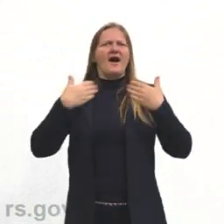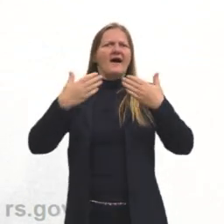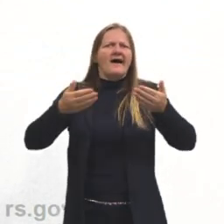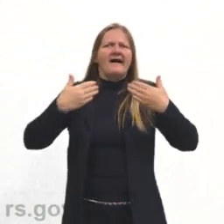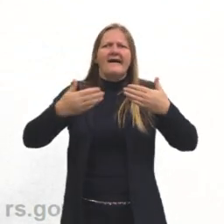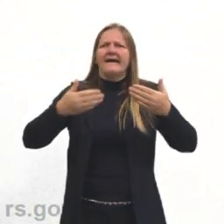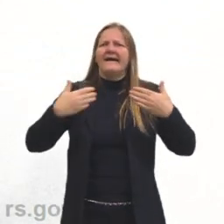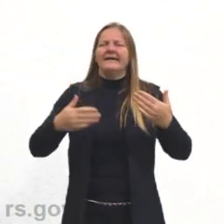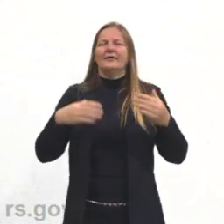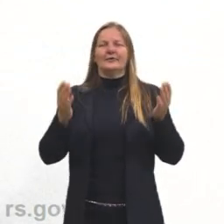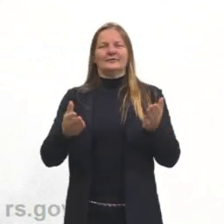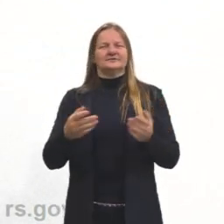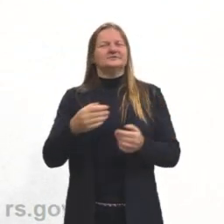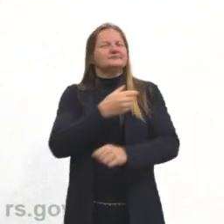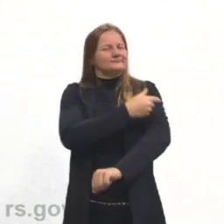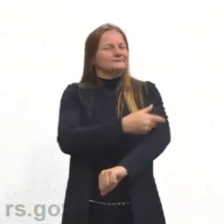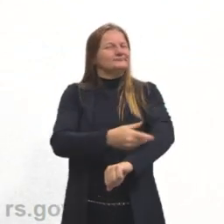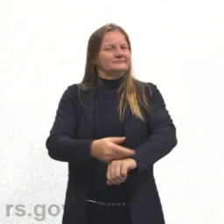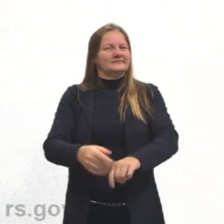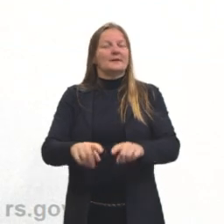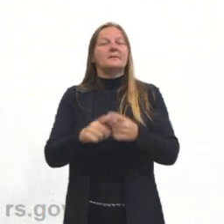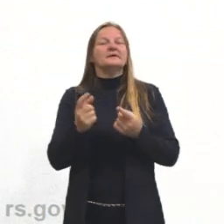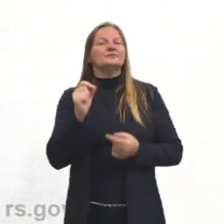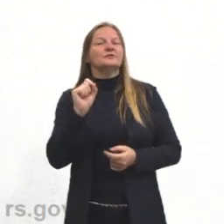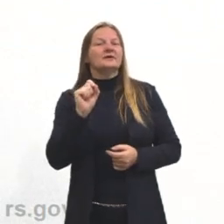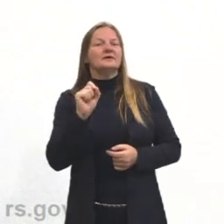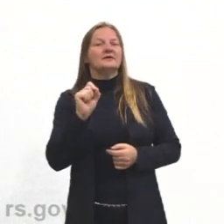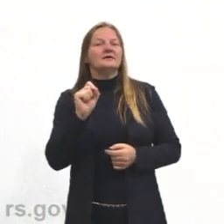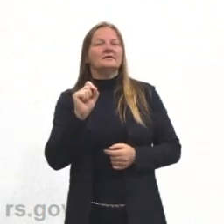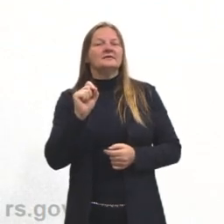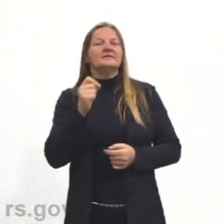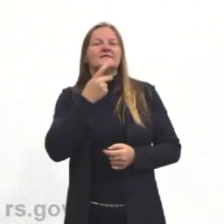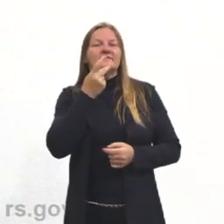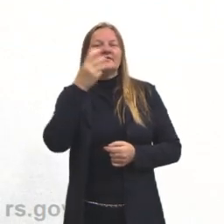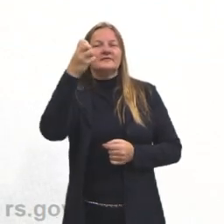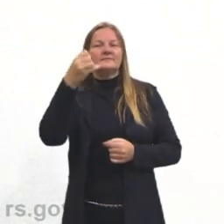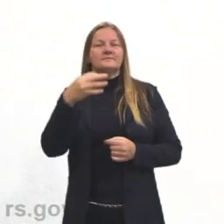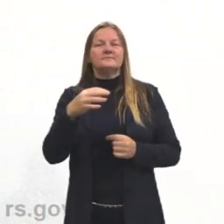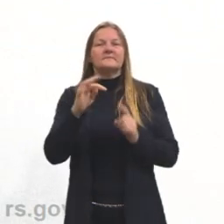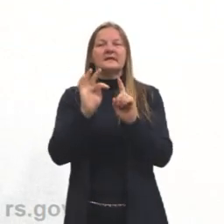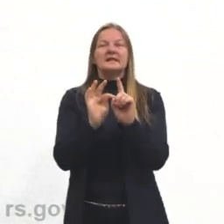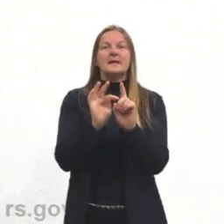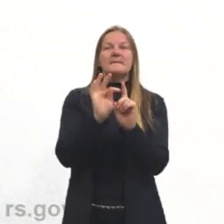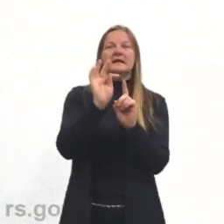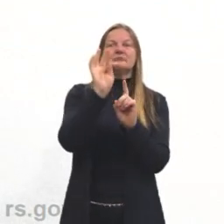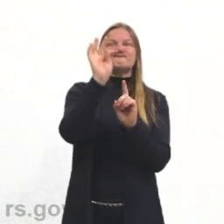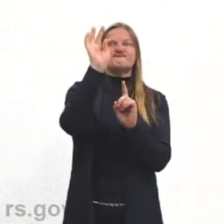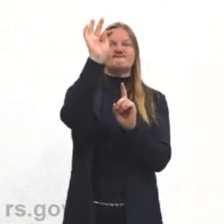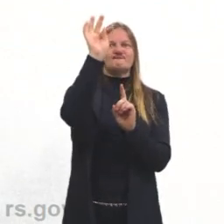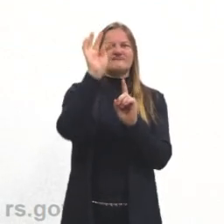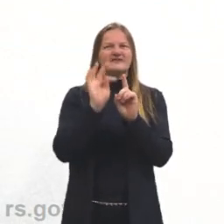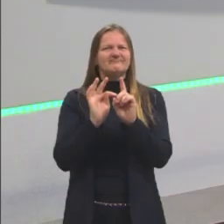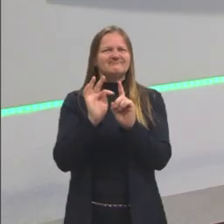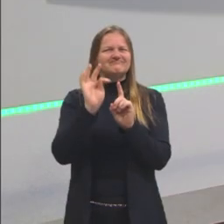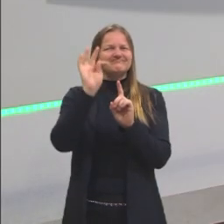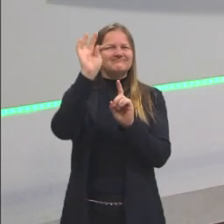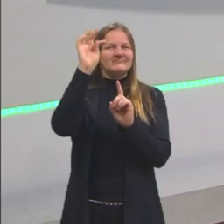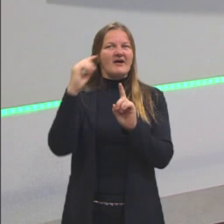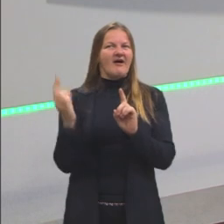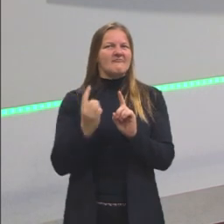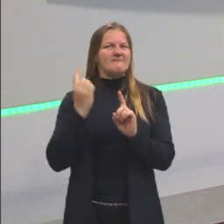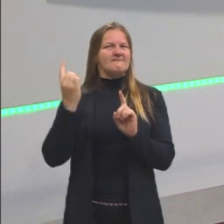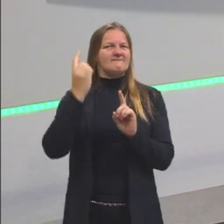calor hoje e, geralmente, a gente quer dizer o quê? Que a gente tem altas temperaturas, valores altos de